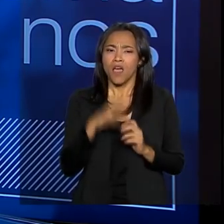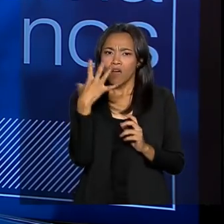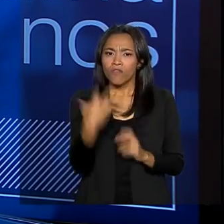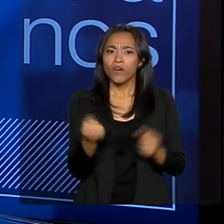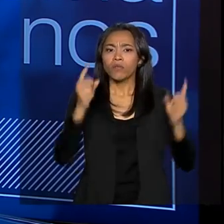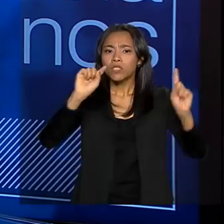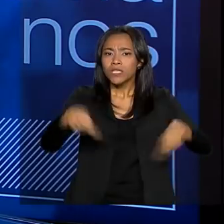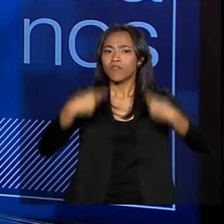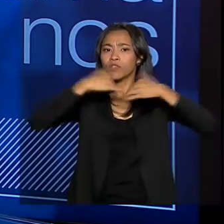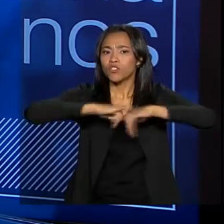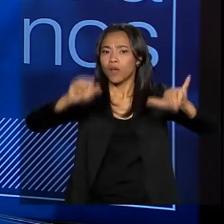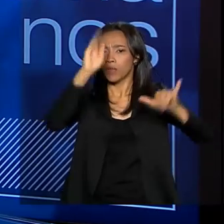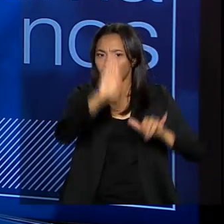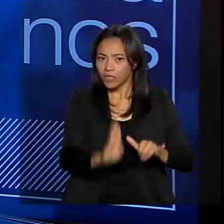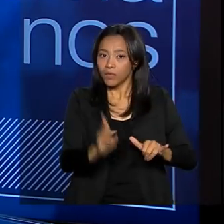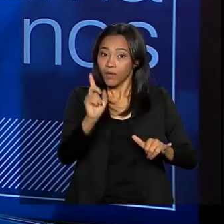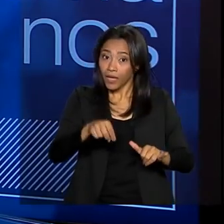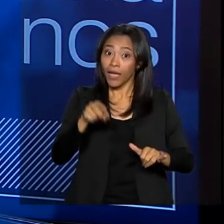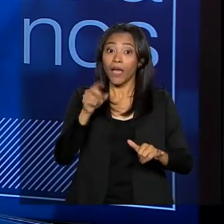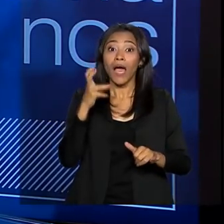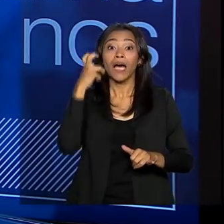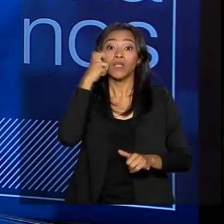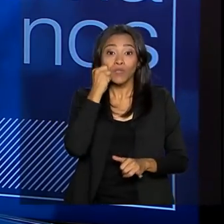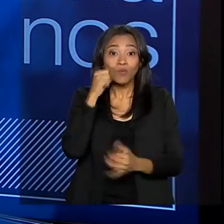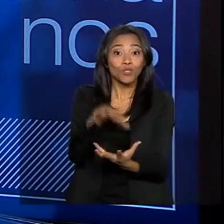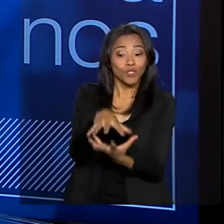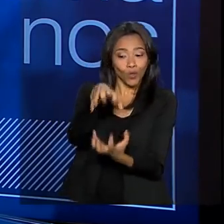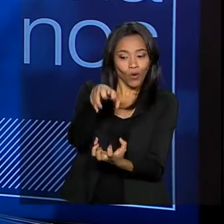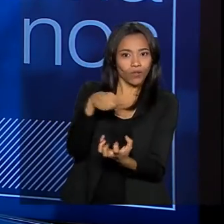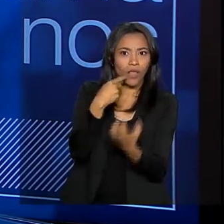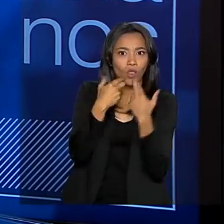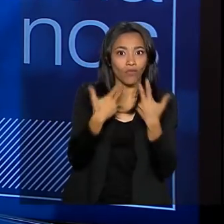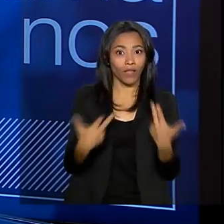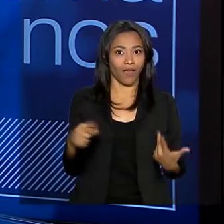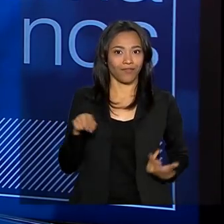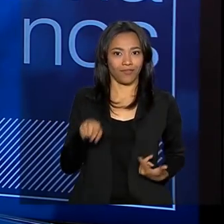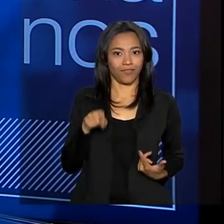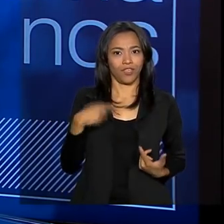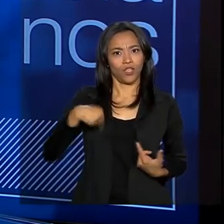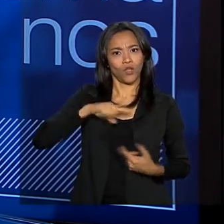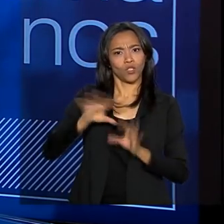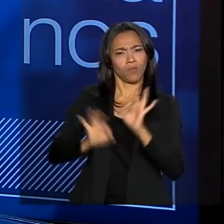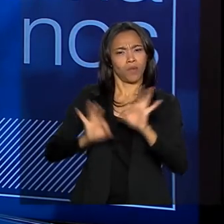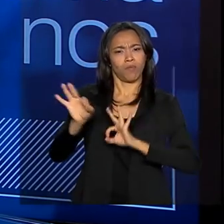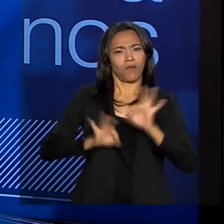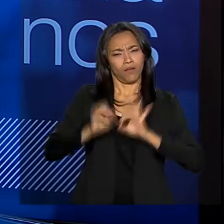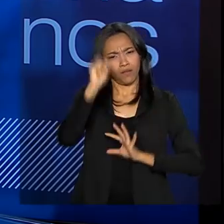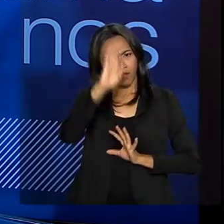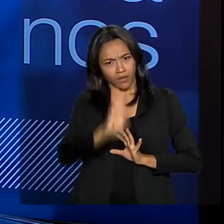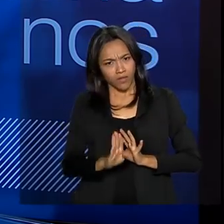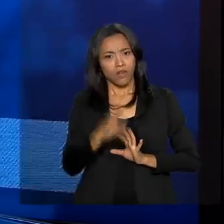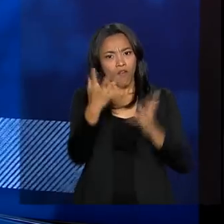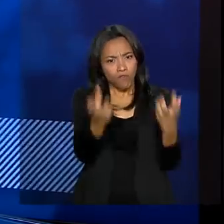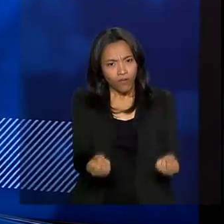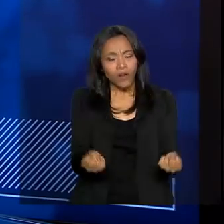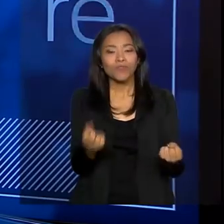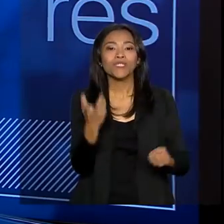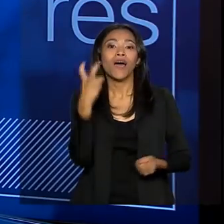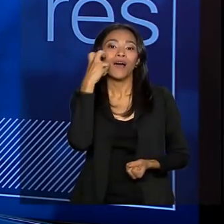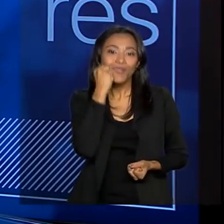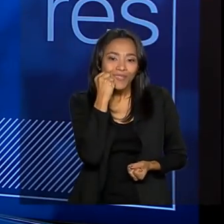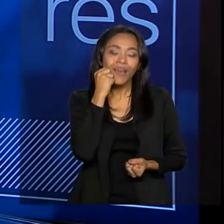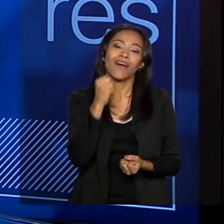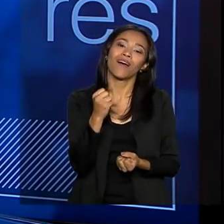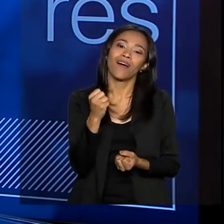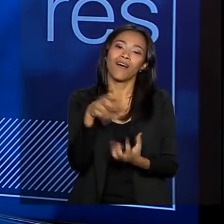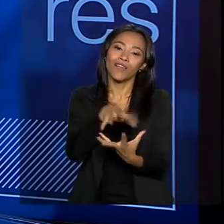desafio no Brasil agora, que é a adoção de idosos. Isso é uma novidade que a gente está preparando para o Brasil. Vamos adotar idosos no